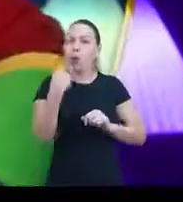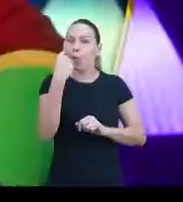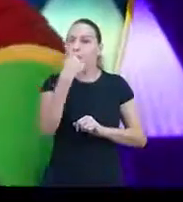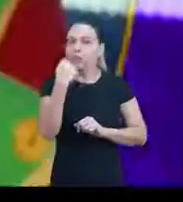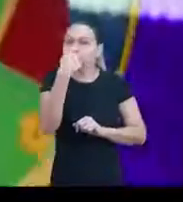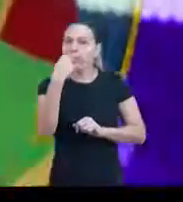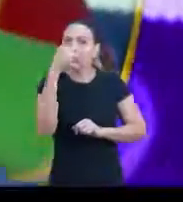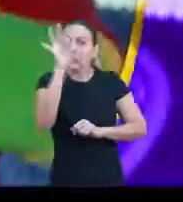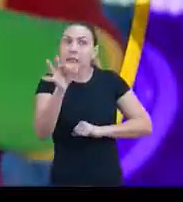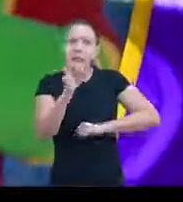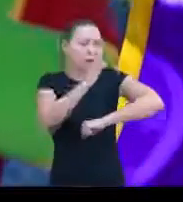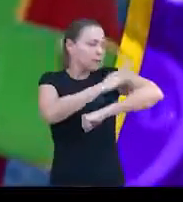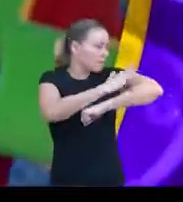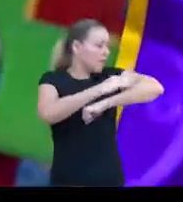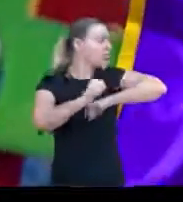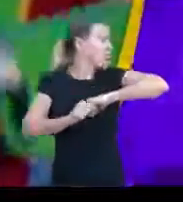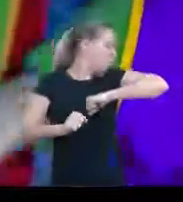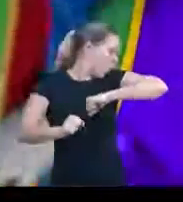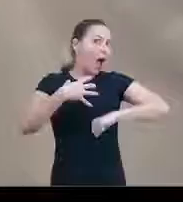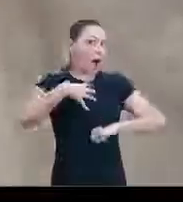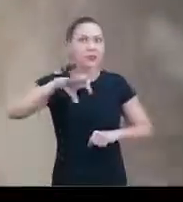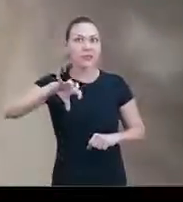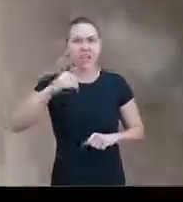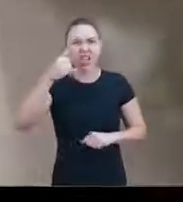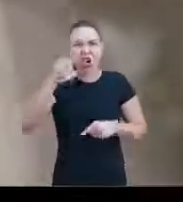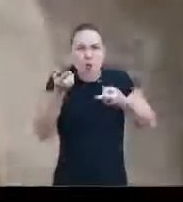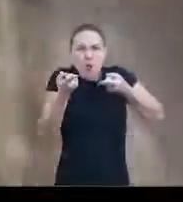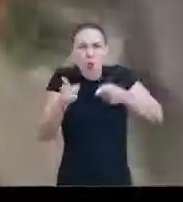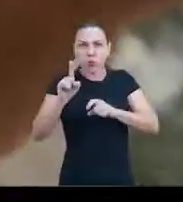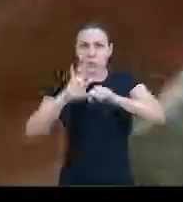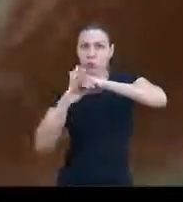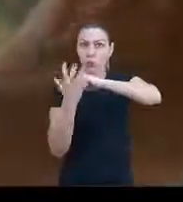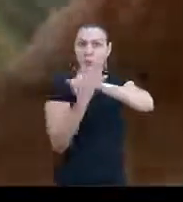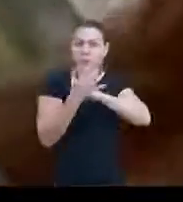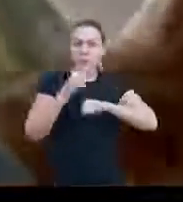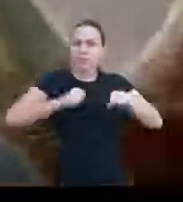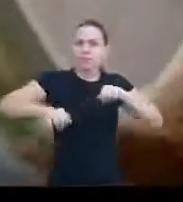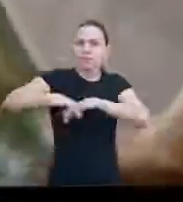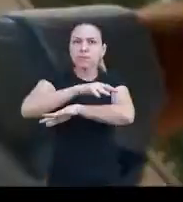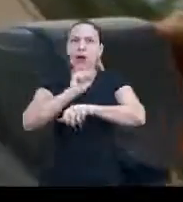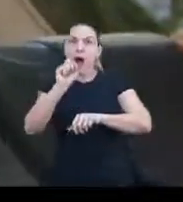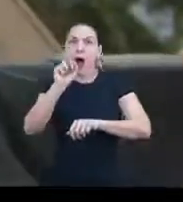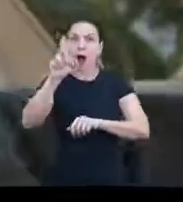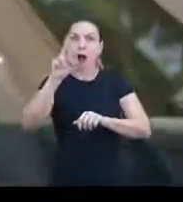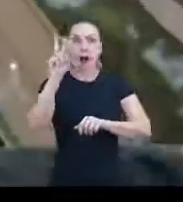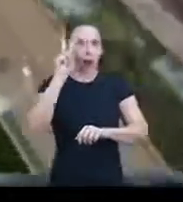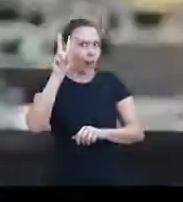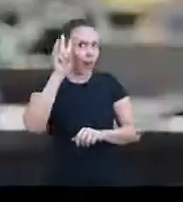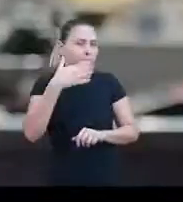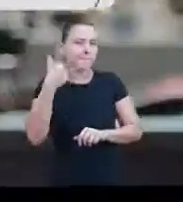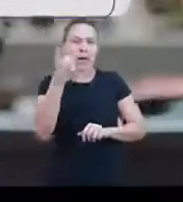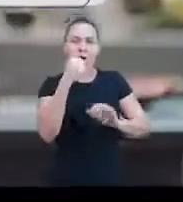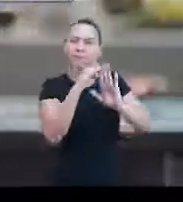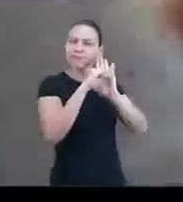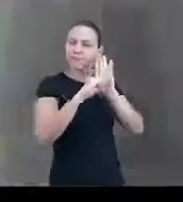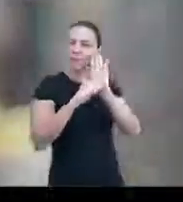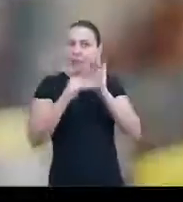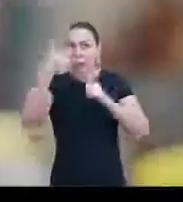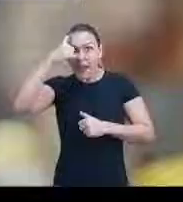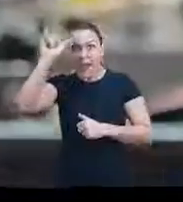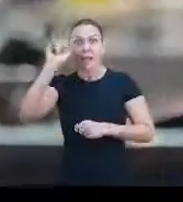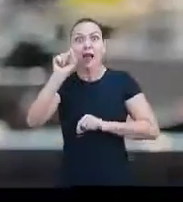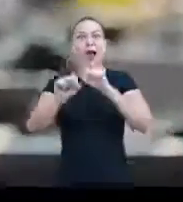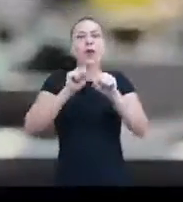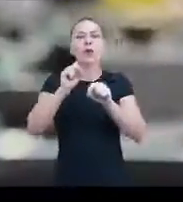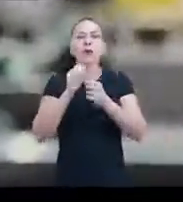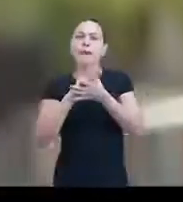cobrir a boca e o nariz. O jeito certo é usar o braço. Contra o coronavírus, mantenha os ambientes ventilados. E lembre-se, a melhor receita para